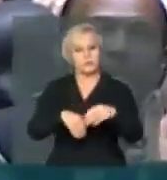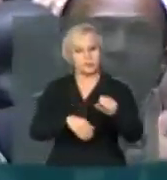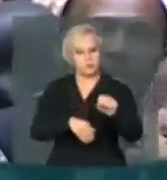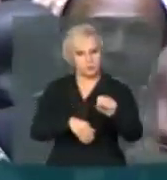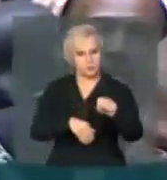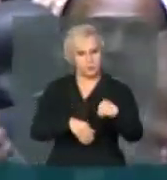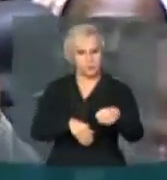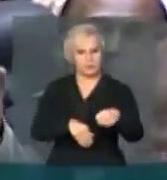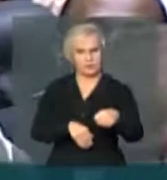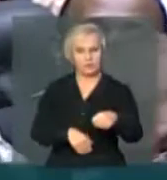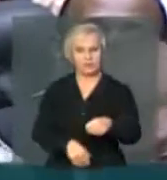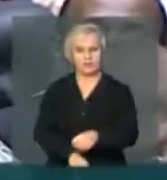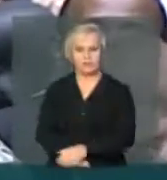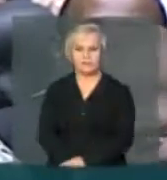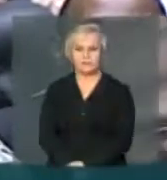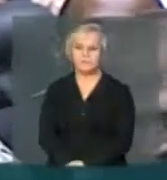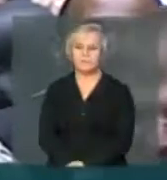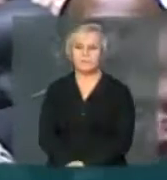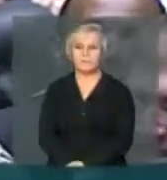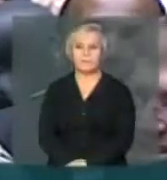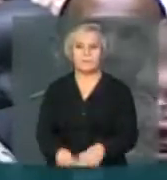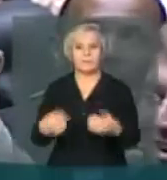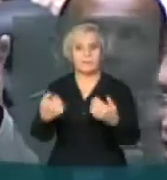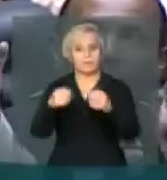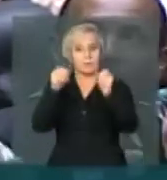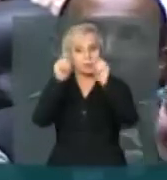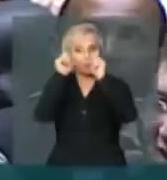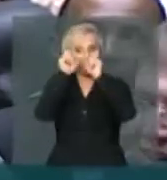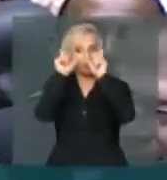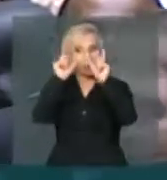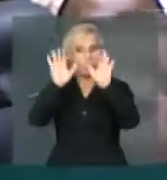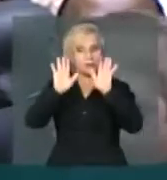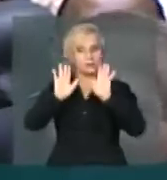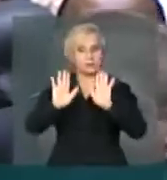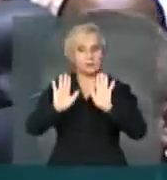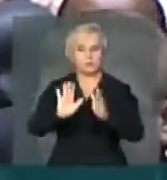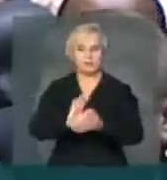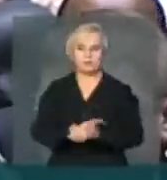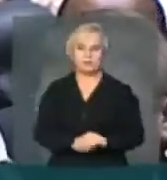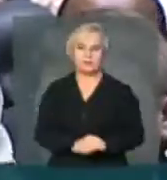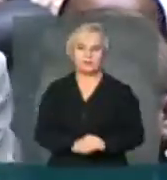sim e é preciso atenção, senão pode ser a gota d'água.